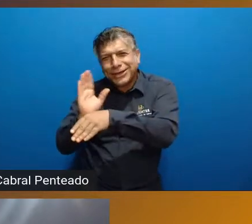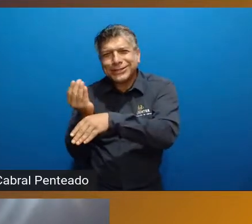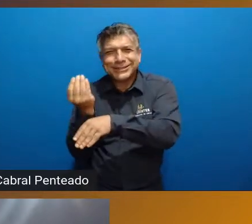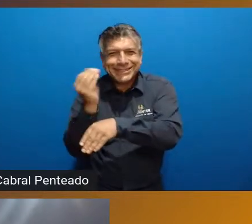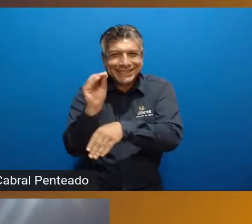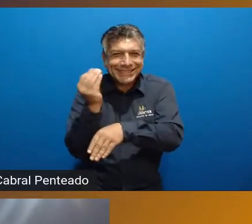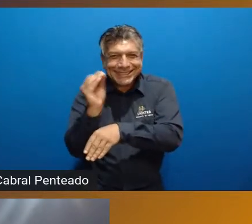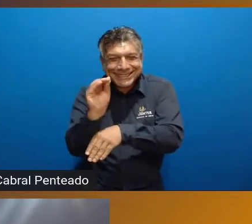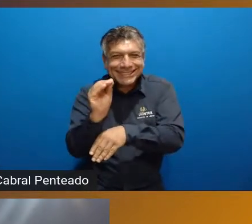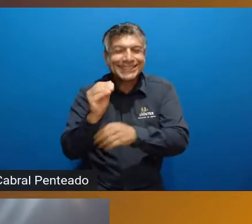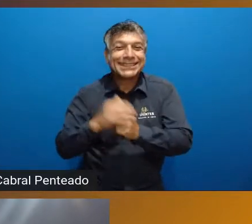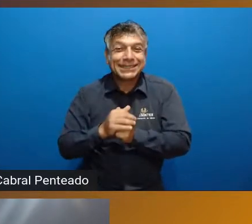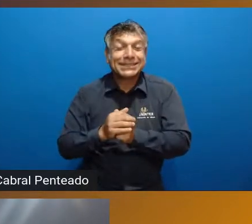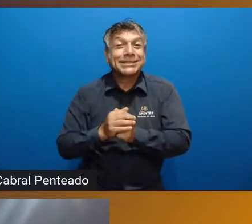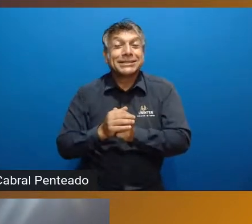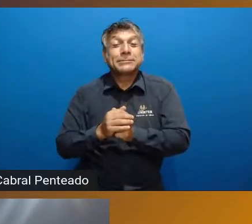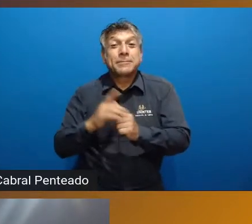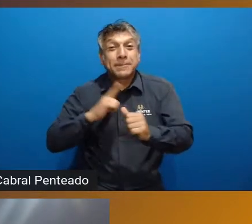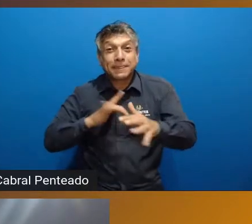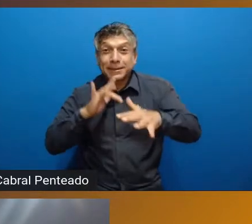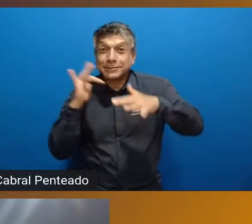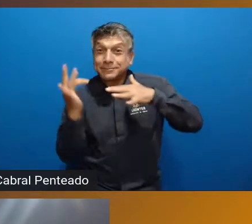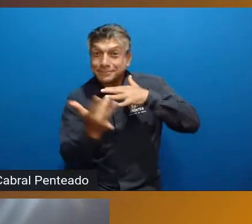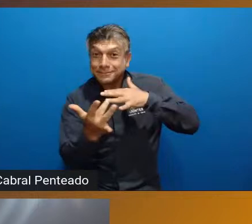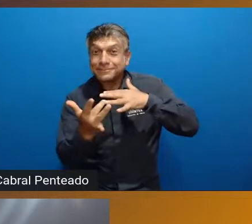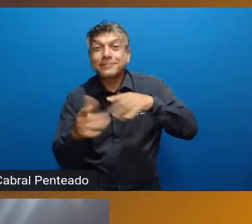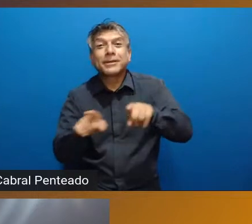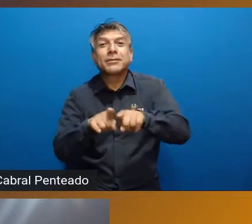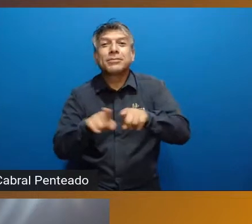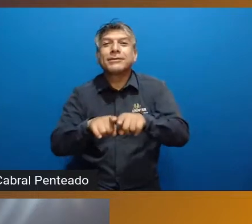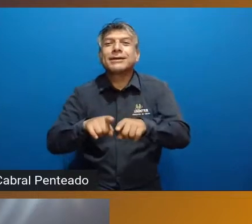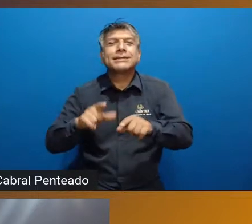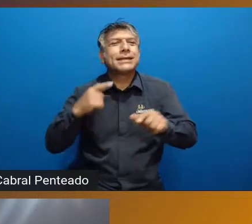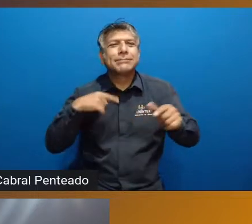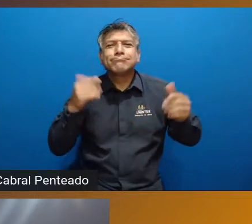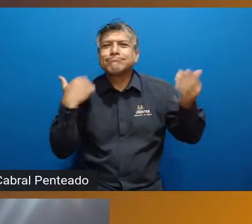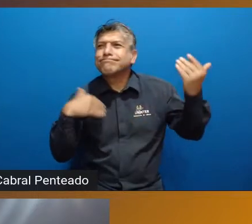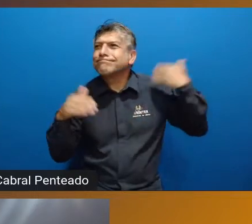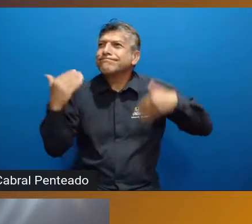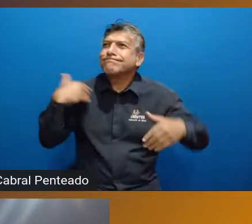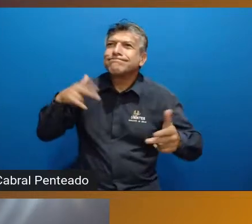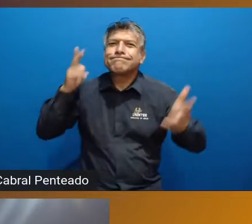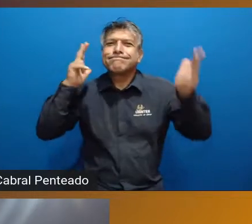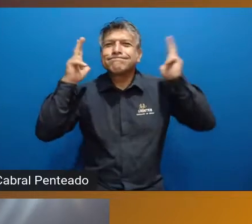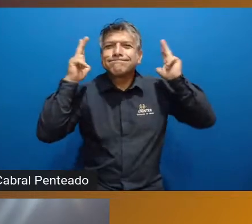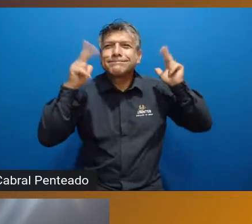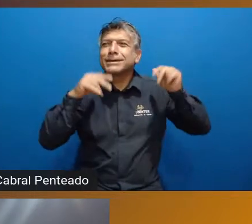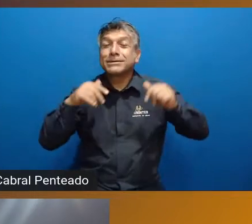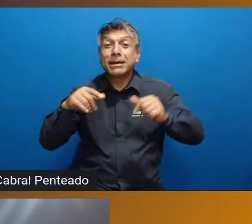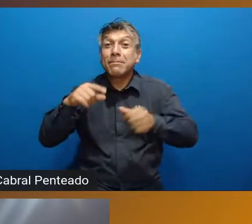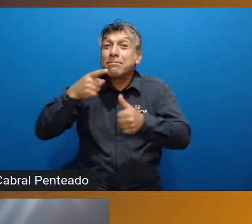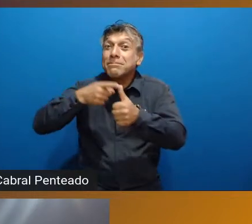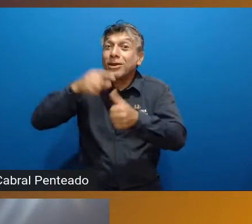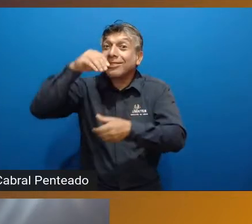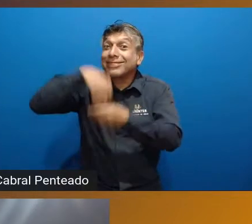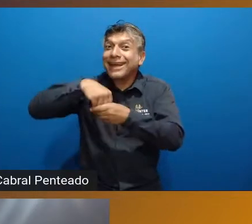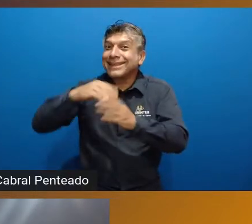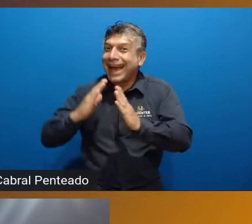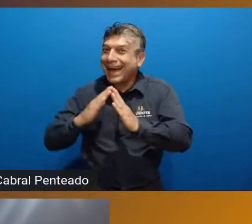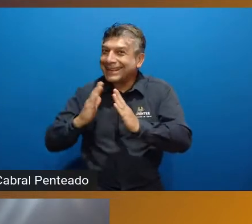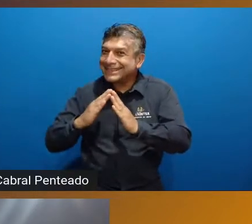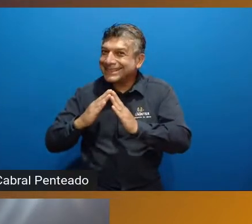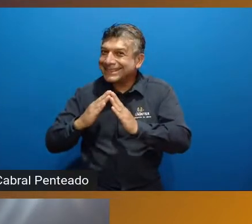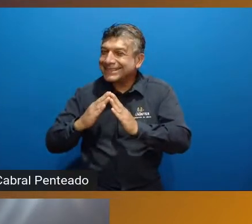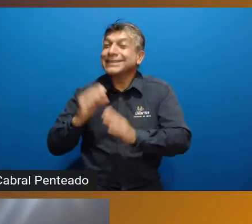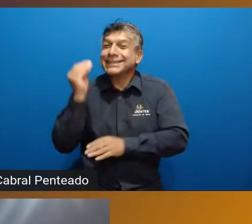ali à disposição nas mídias sociais, sobre o lazer no seu espaço primeiro, que é a casa. Acompanhe conosco,